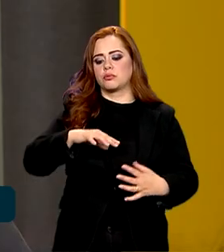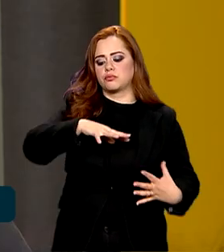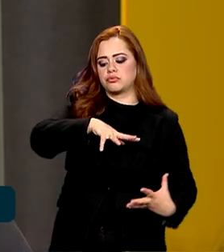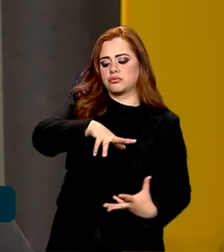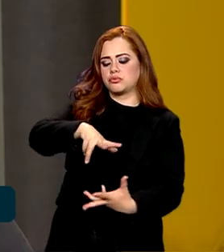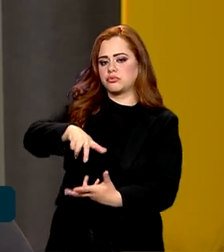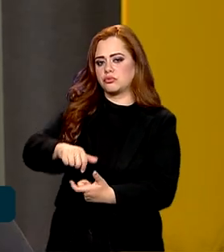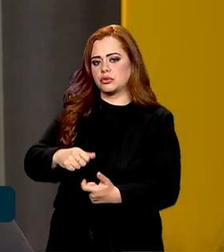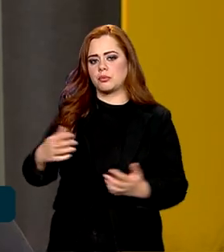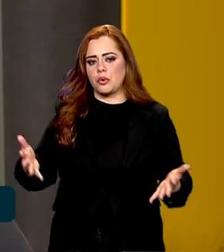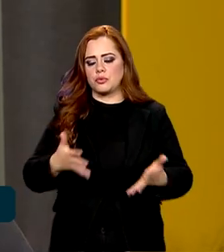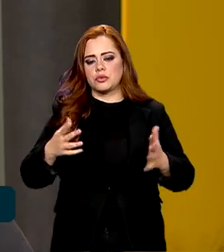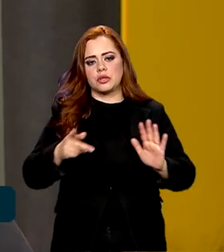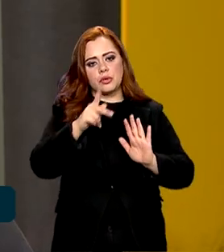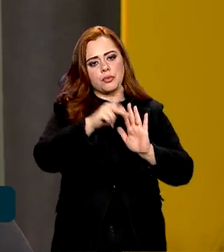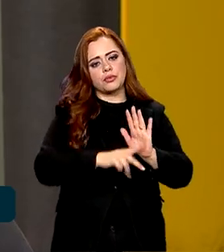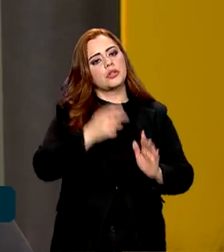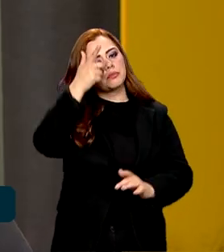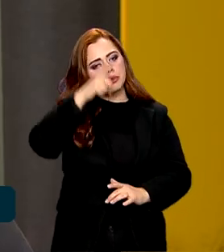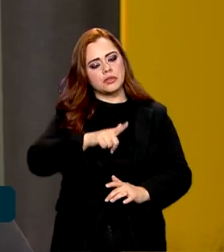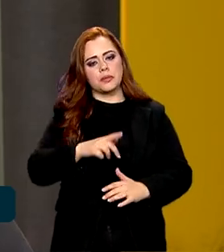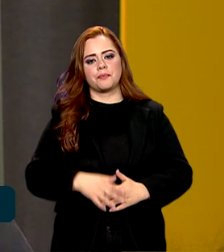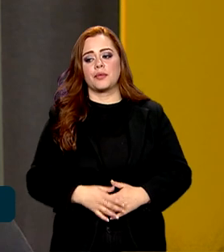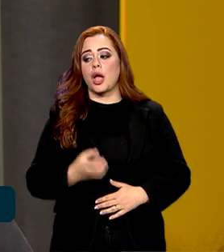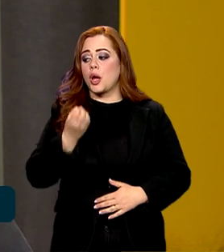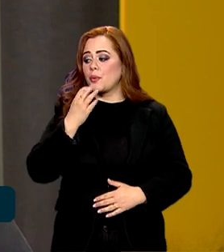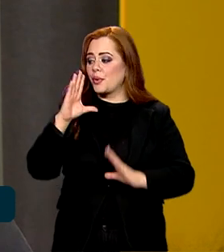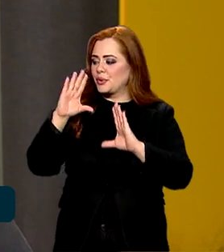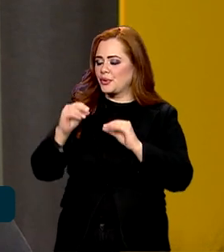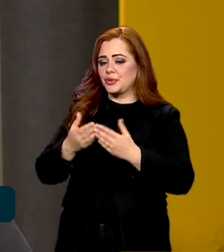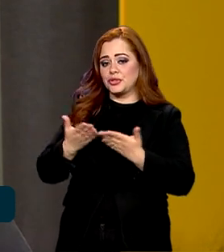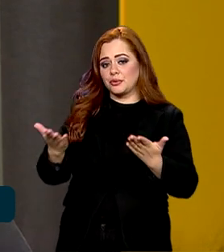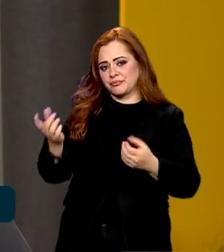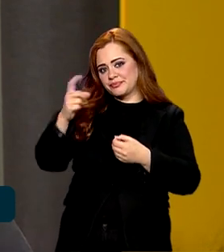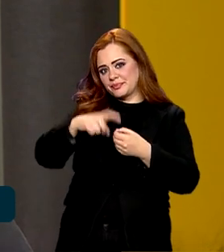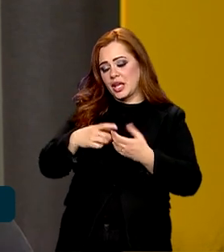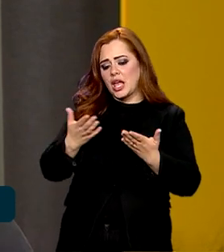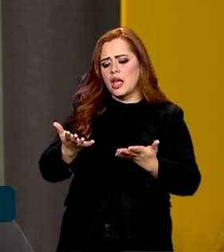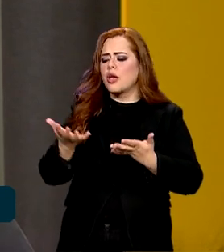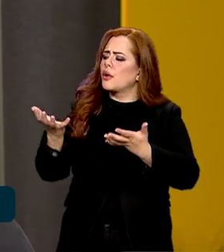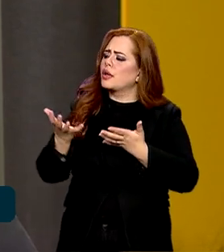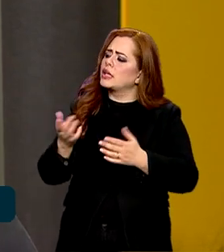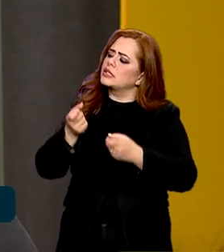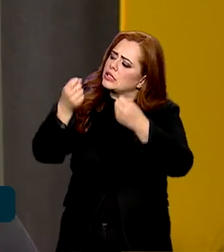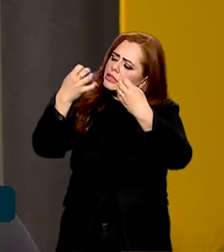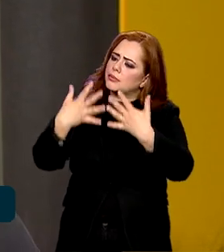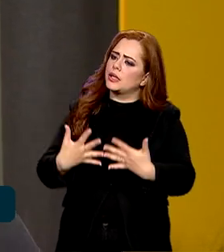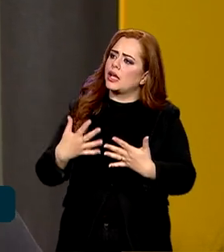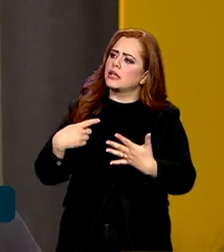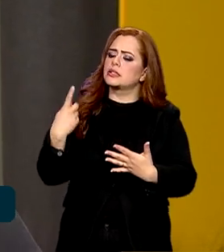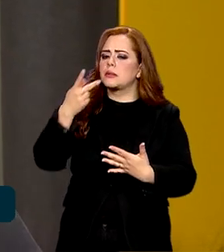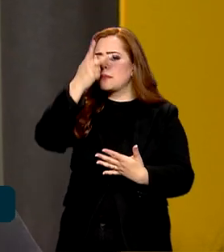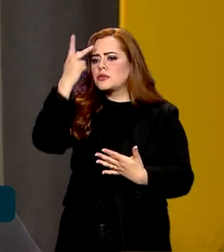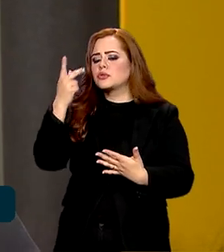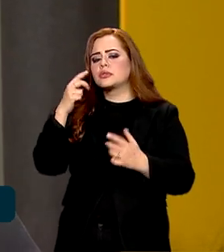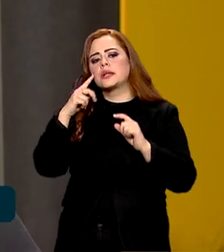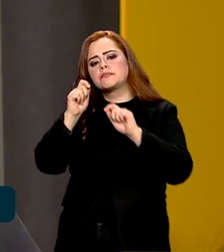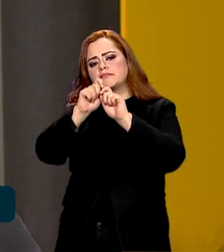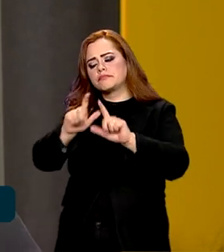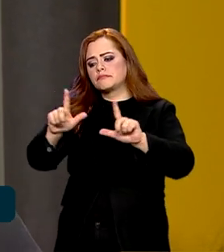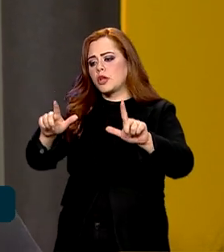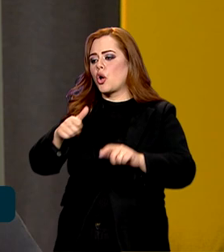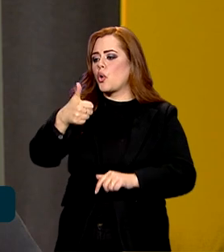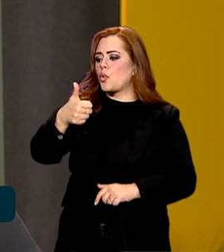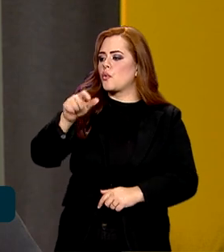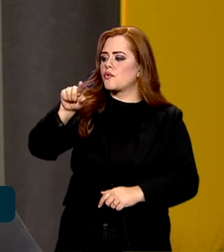Professor, boa noite. Bem-vindo de volta aqui ao Brasil em Dia. Bom, queria que o senhor explicasse para quem está nos assistindo que esse 1